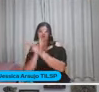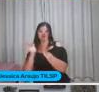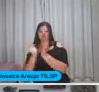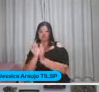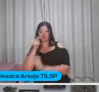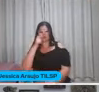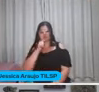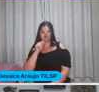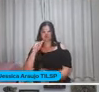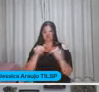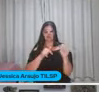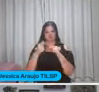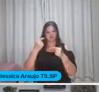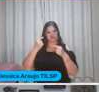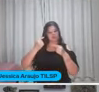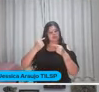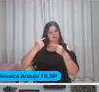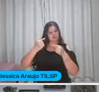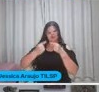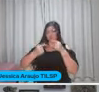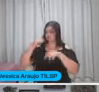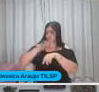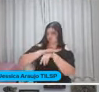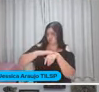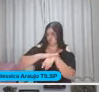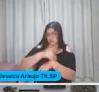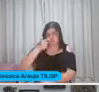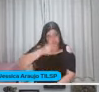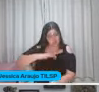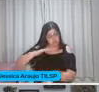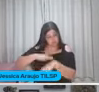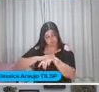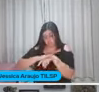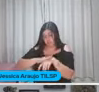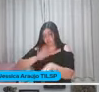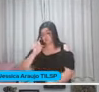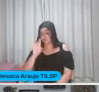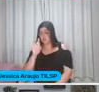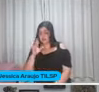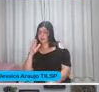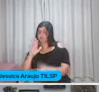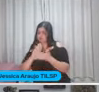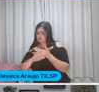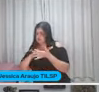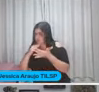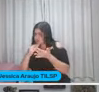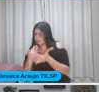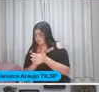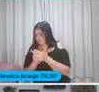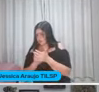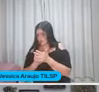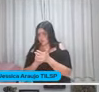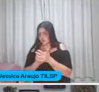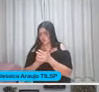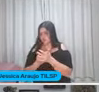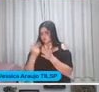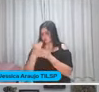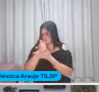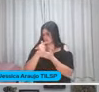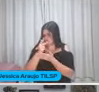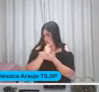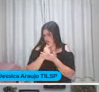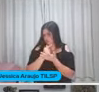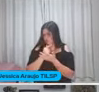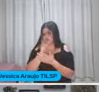aprende a debater Conversar Conversando Só se aprende a interpretar Um desenho